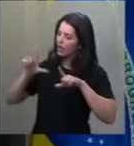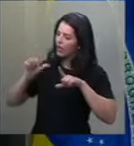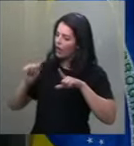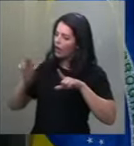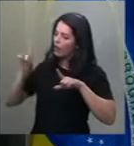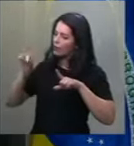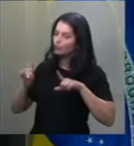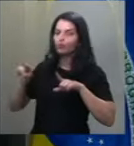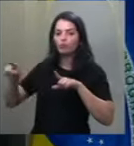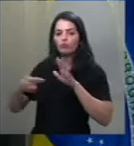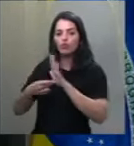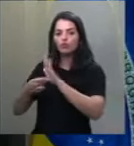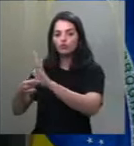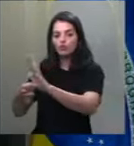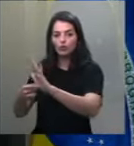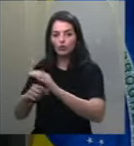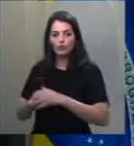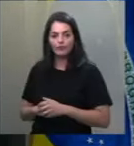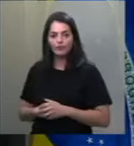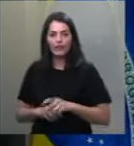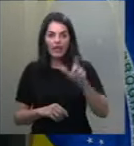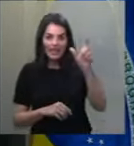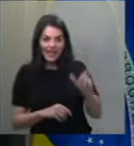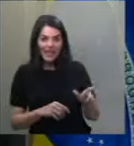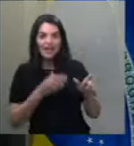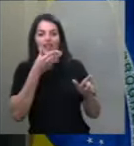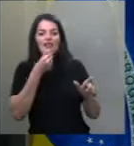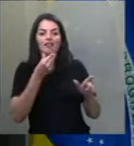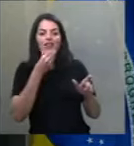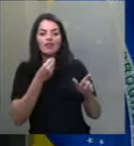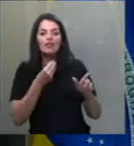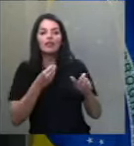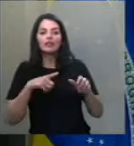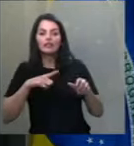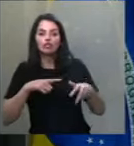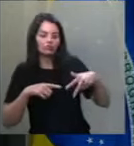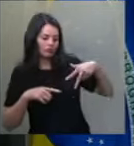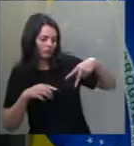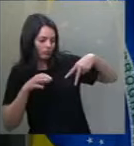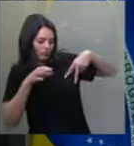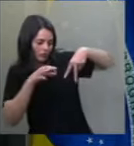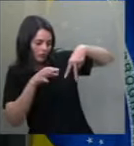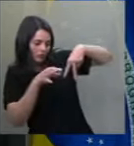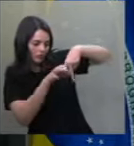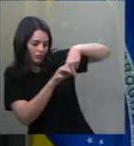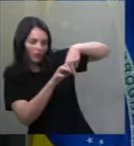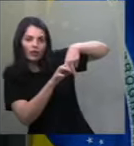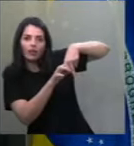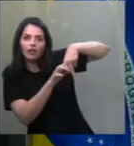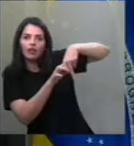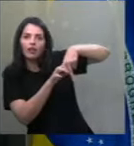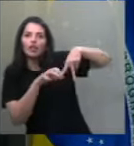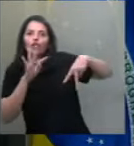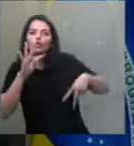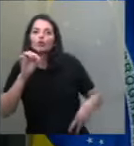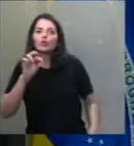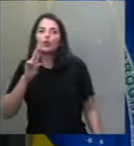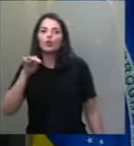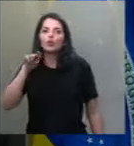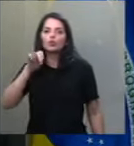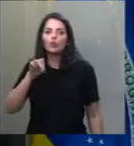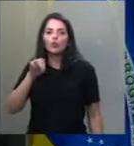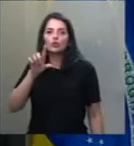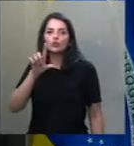ele não violou o lacre da tornozeleira eletrônica que usava, motivo que levou ele de volta à prisão.